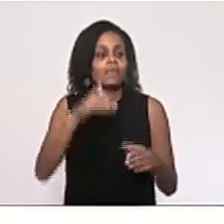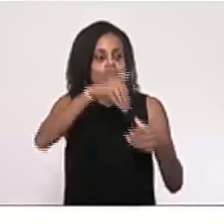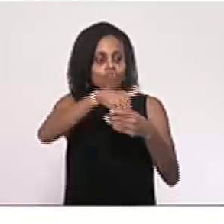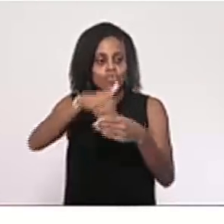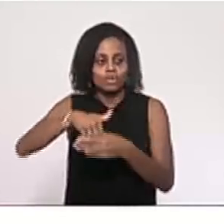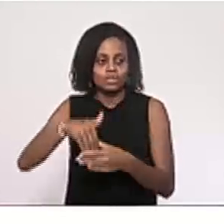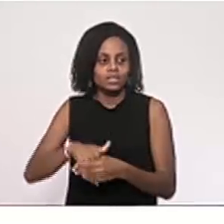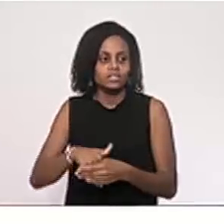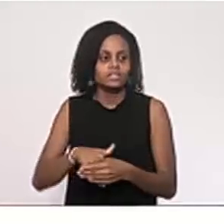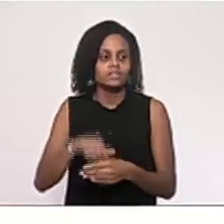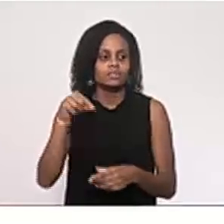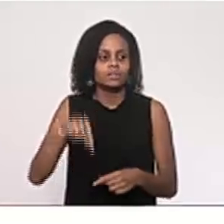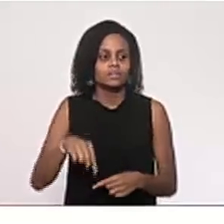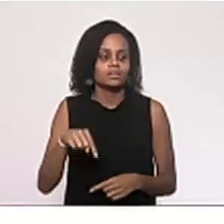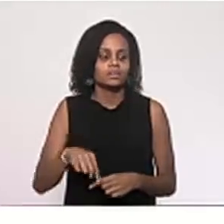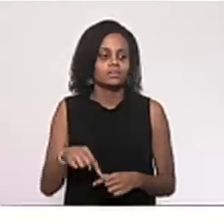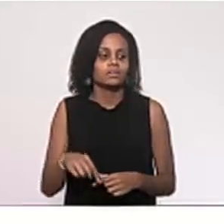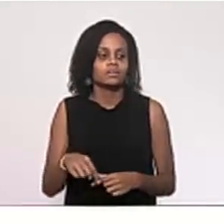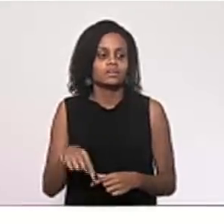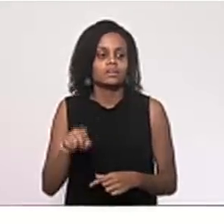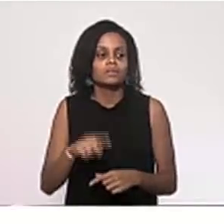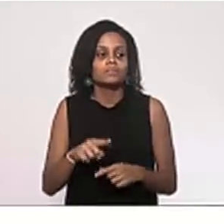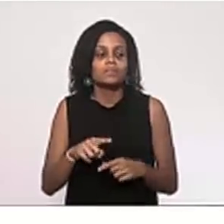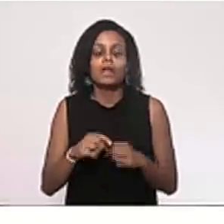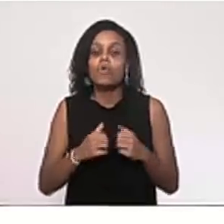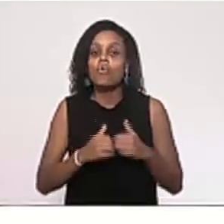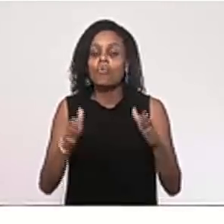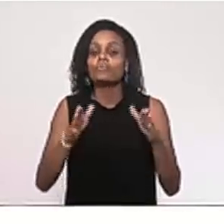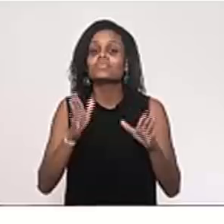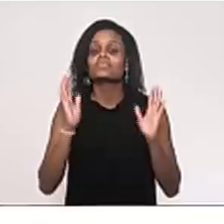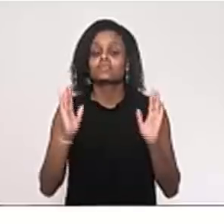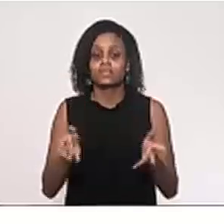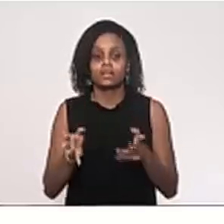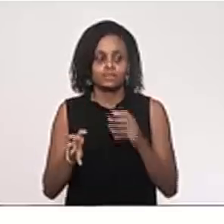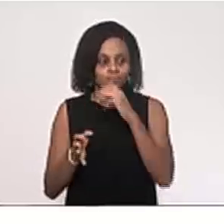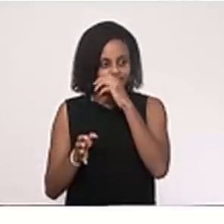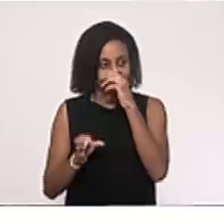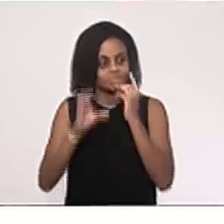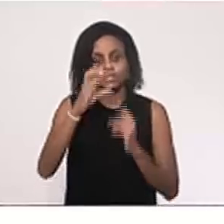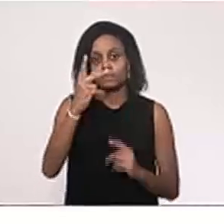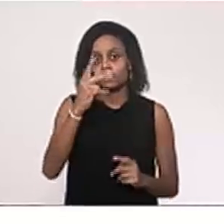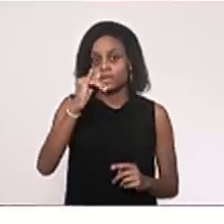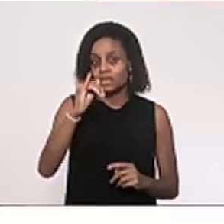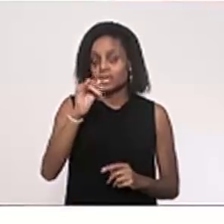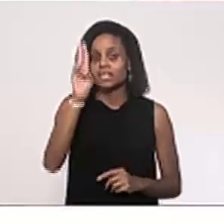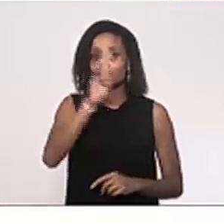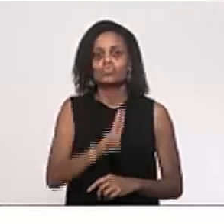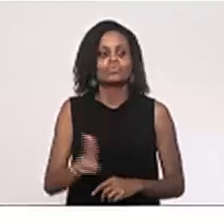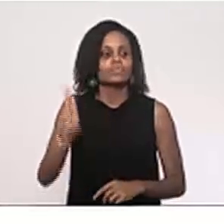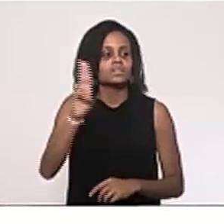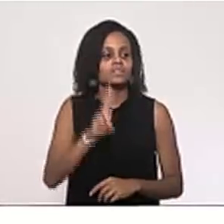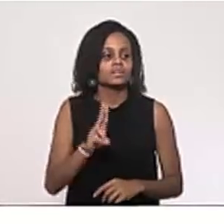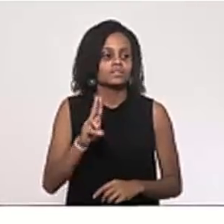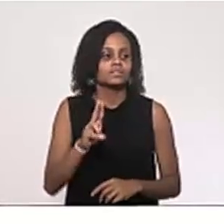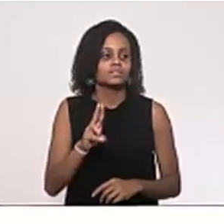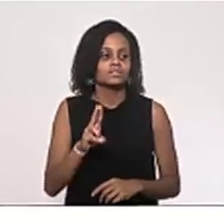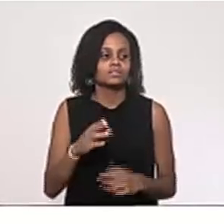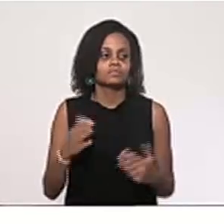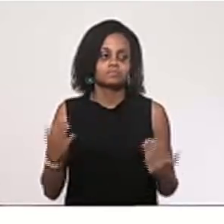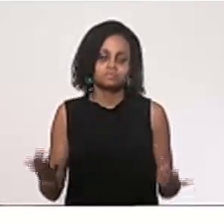votação aqui, para ser instaurada já a CPI das universidades. Então,